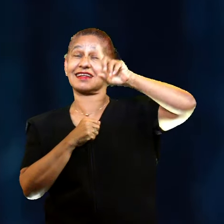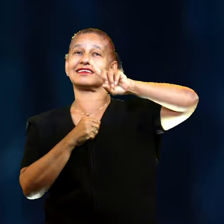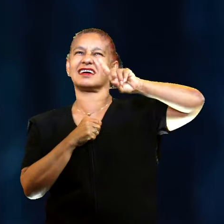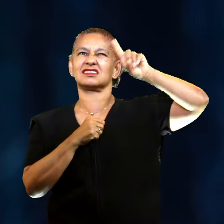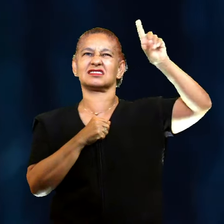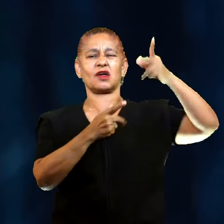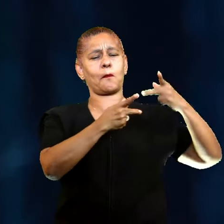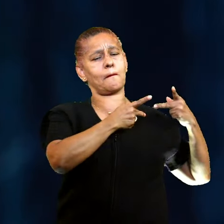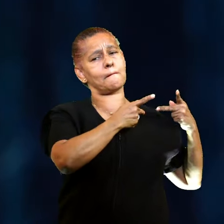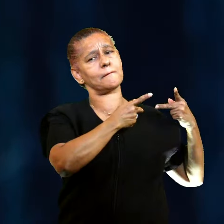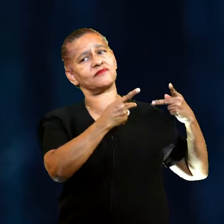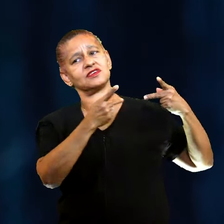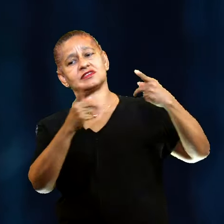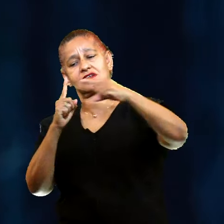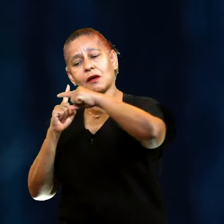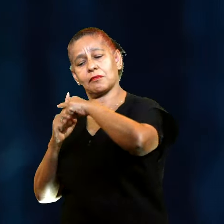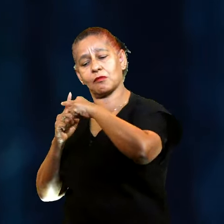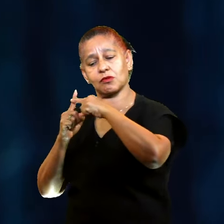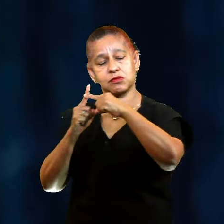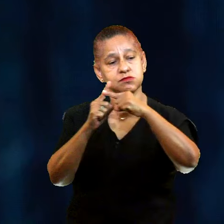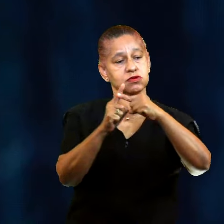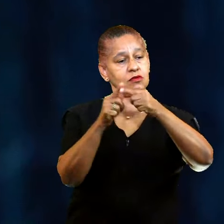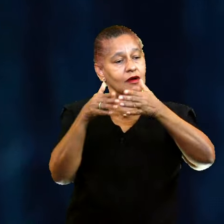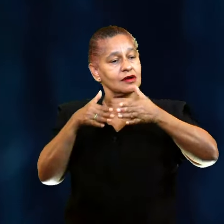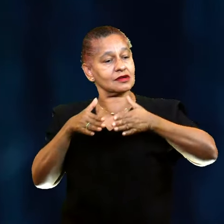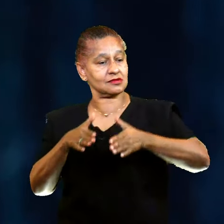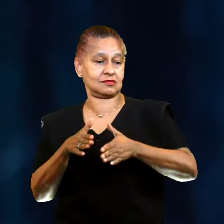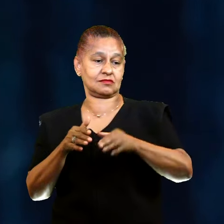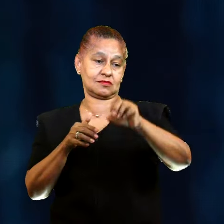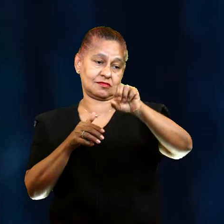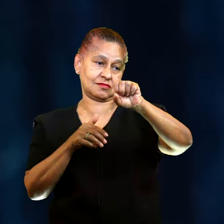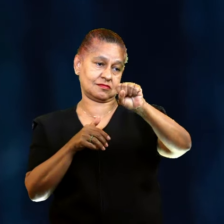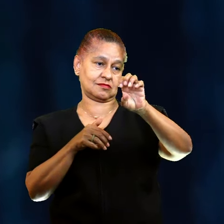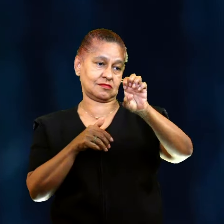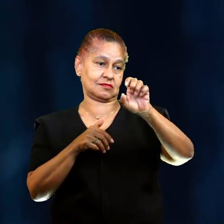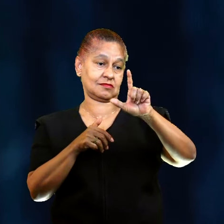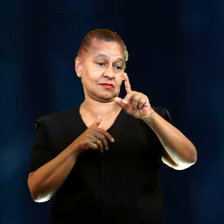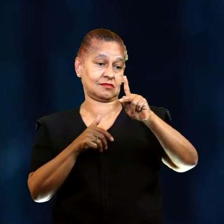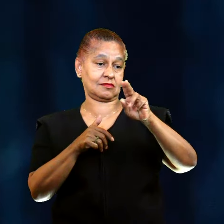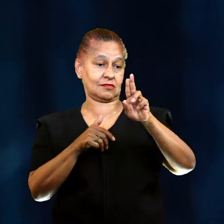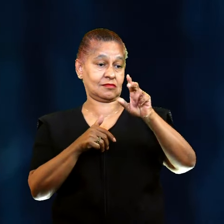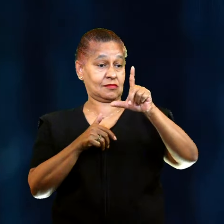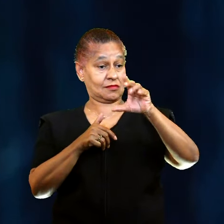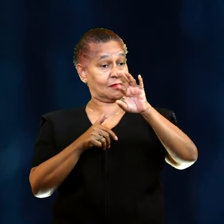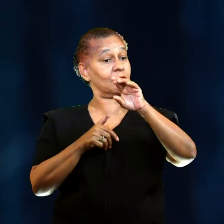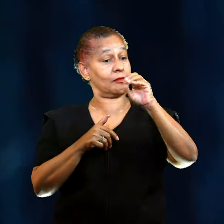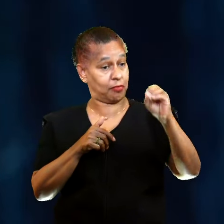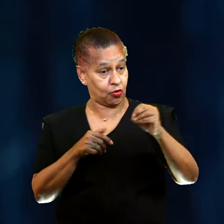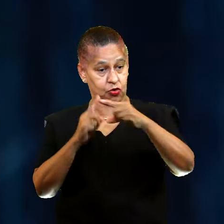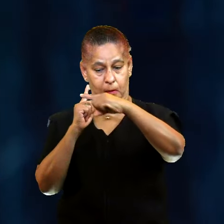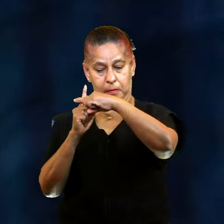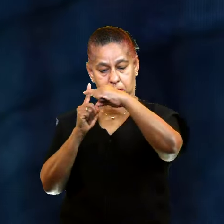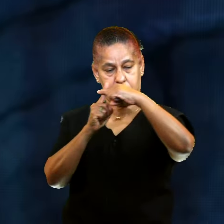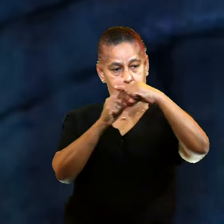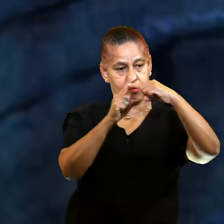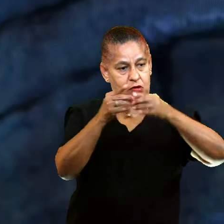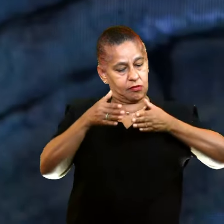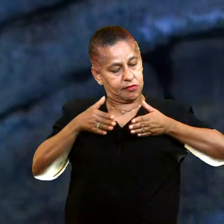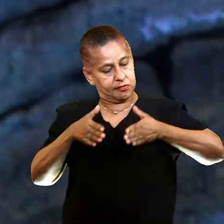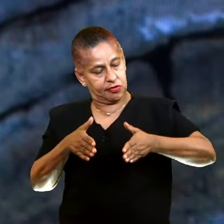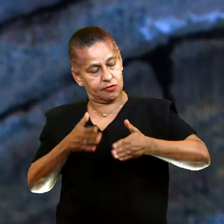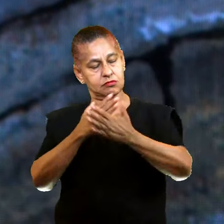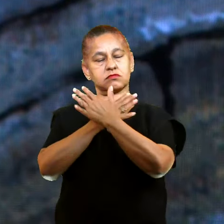visita os sepulcros. E você pode se perguntar, mas o que tem a ver a manifestação de Deus